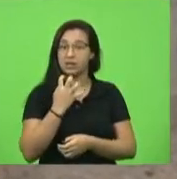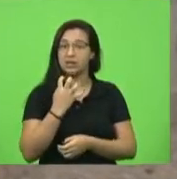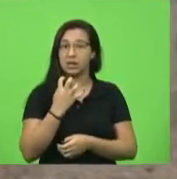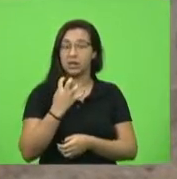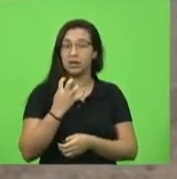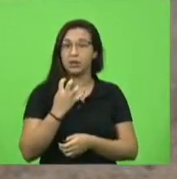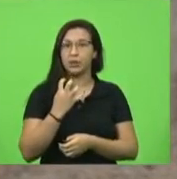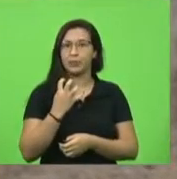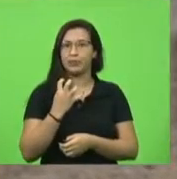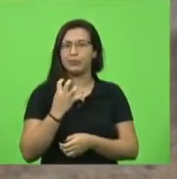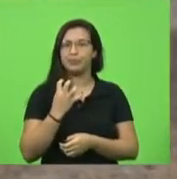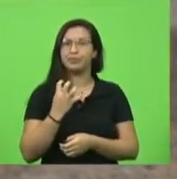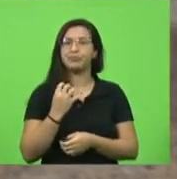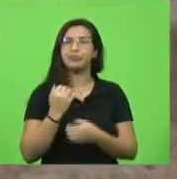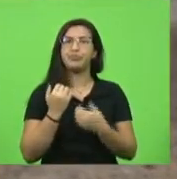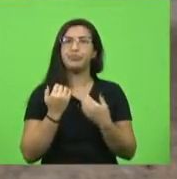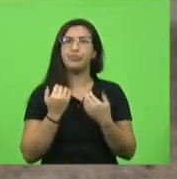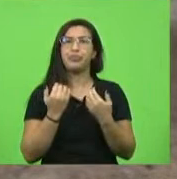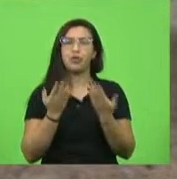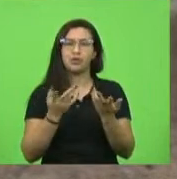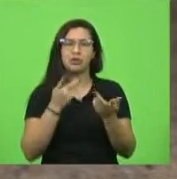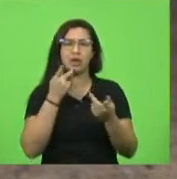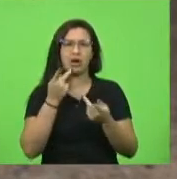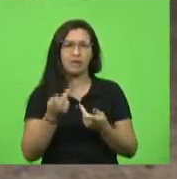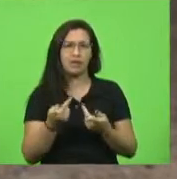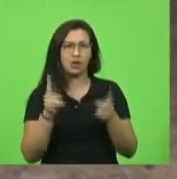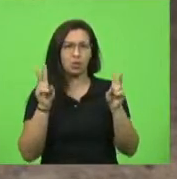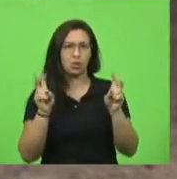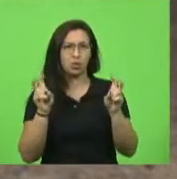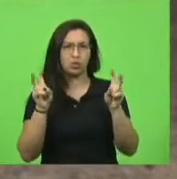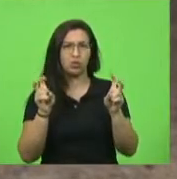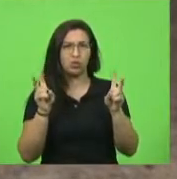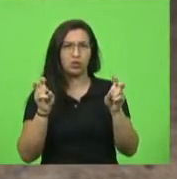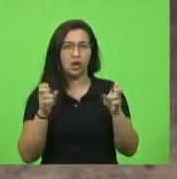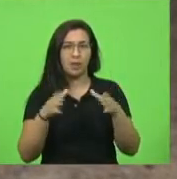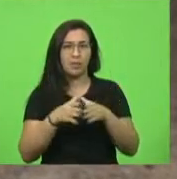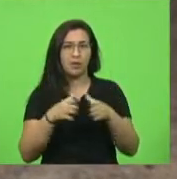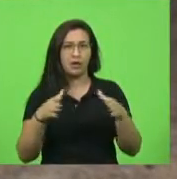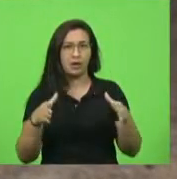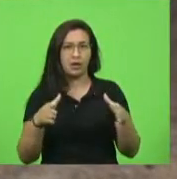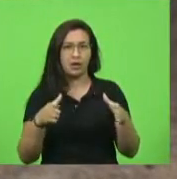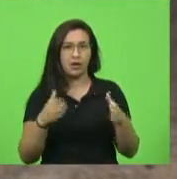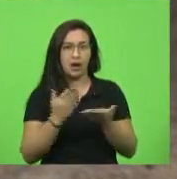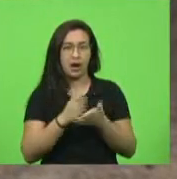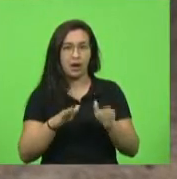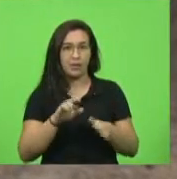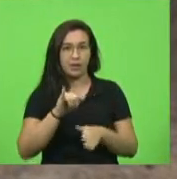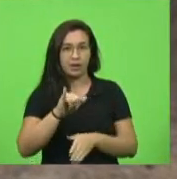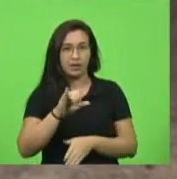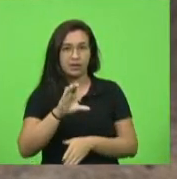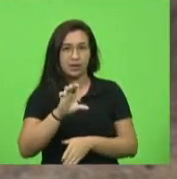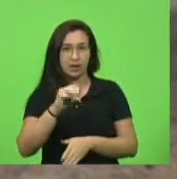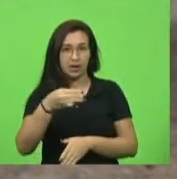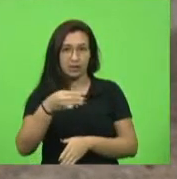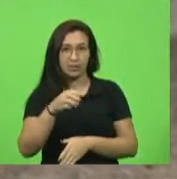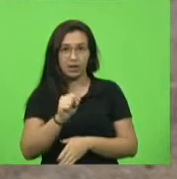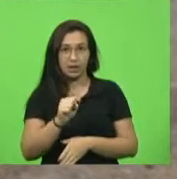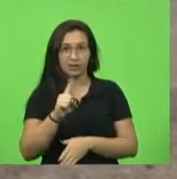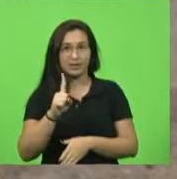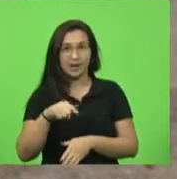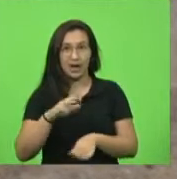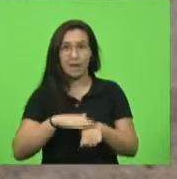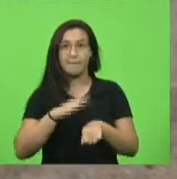coloca de uma maneira assim é, para acabar com o ICMS, o ICMS é o maior imposto